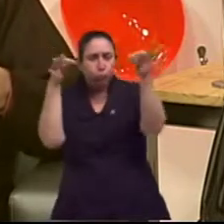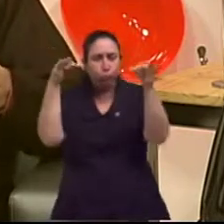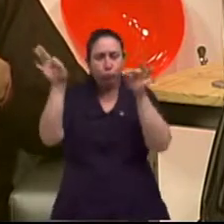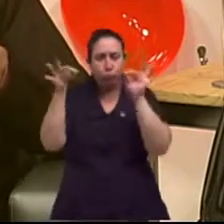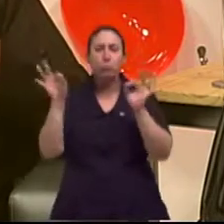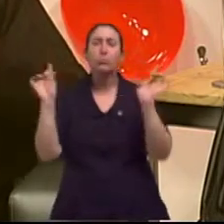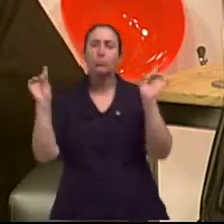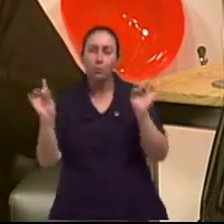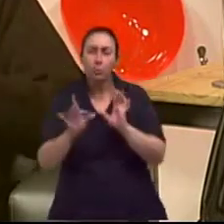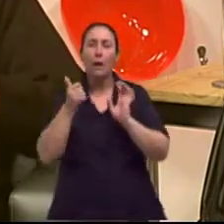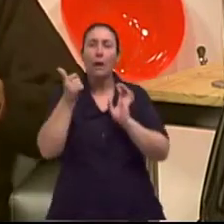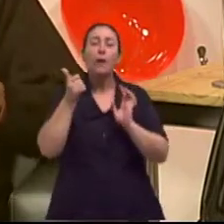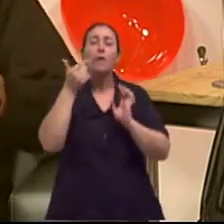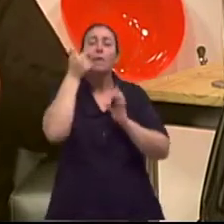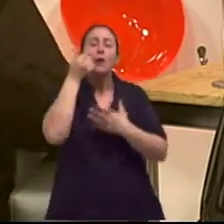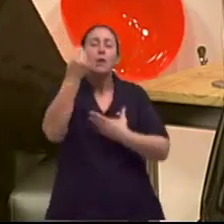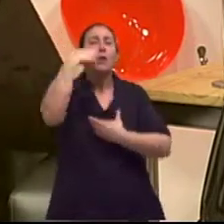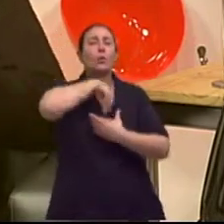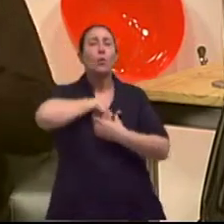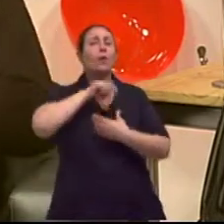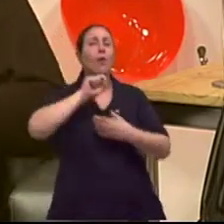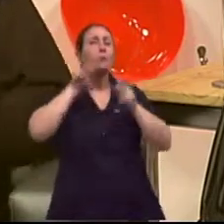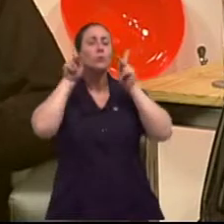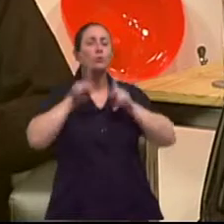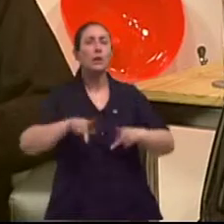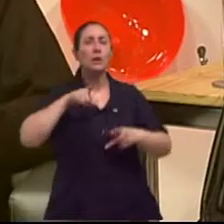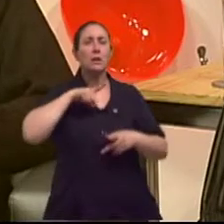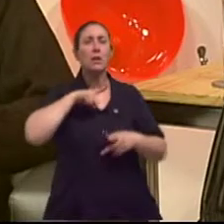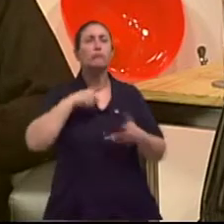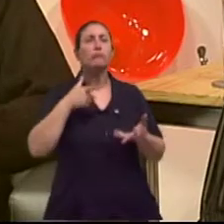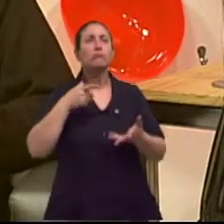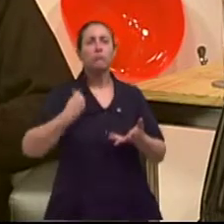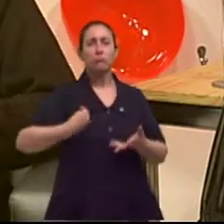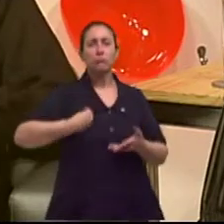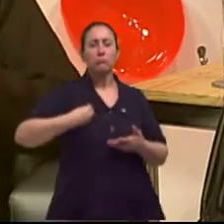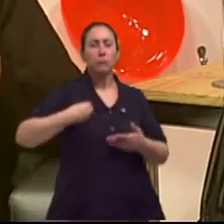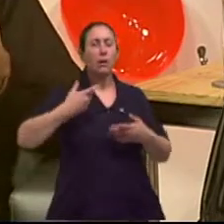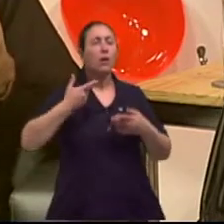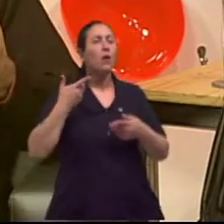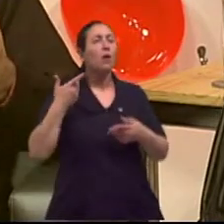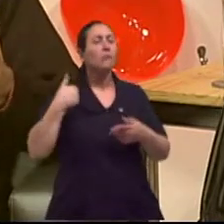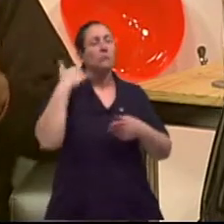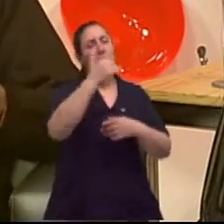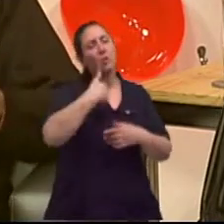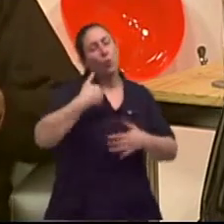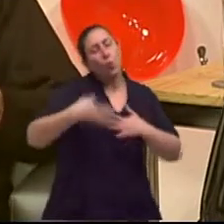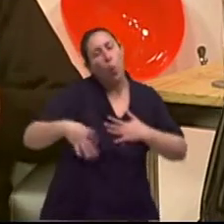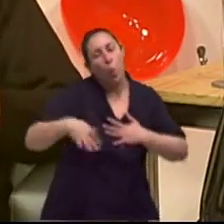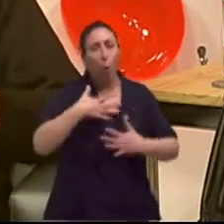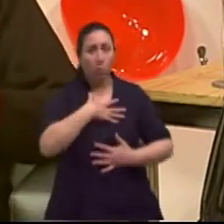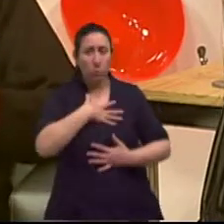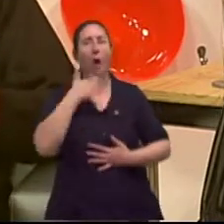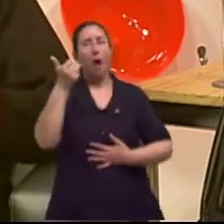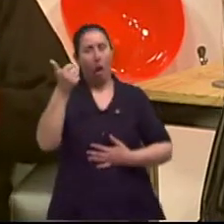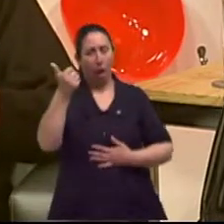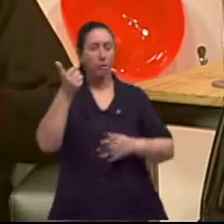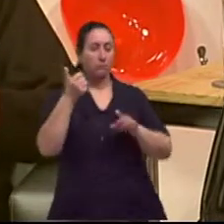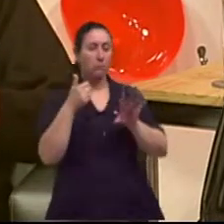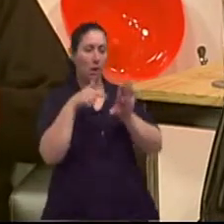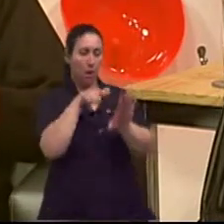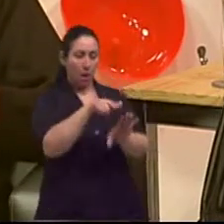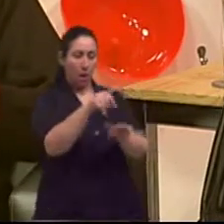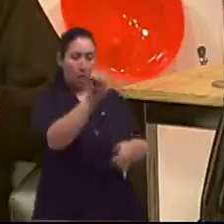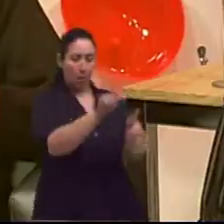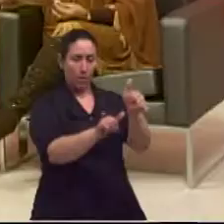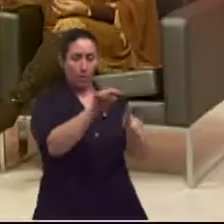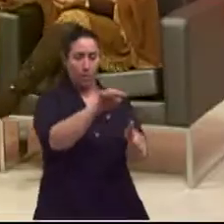essência dessa pessoa, o que ela trouxe para fazer aqui. E aí, nós vamos trabalhar em cima da parte astrológica dela.